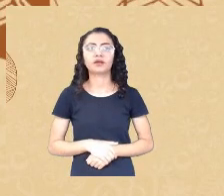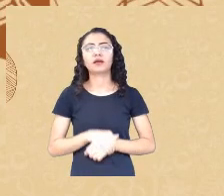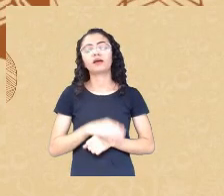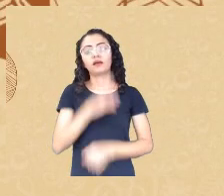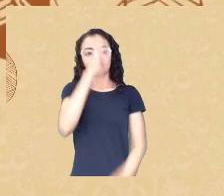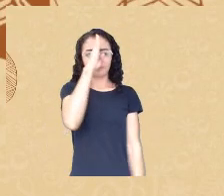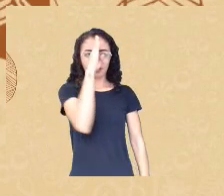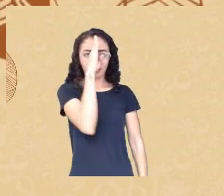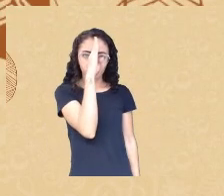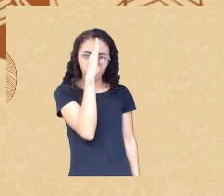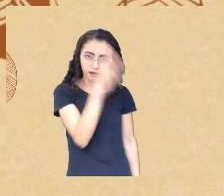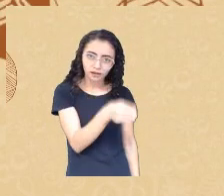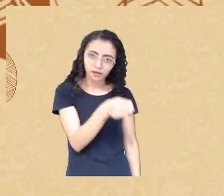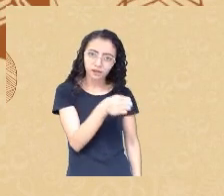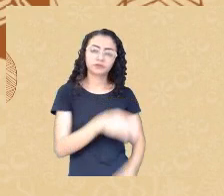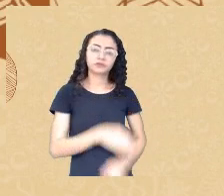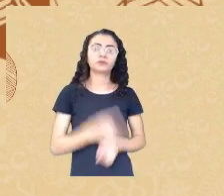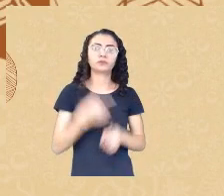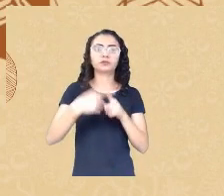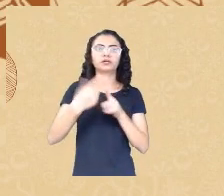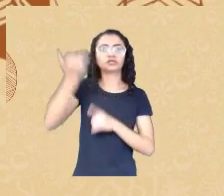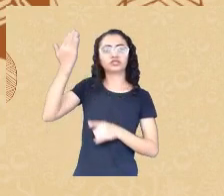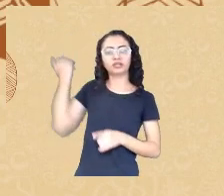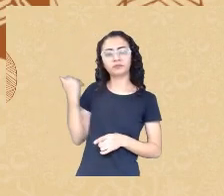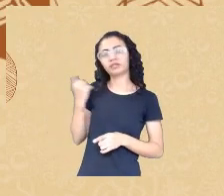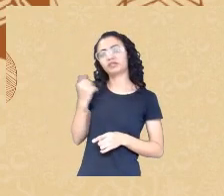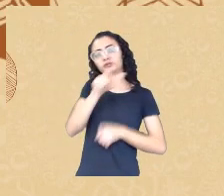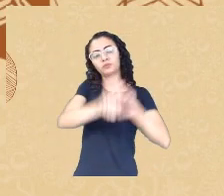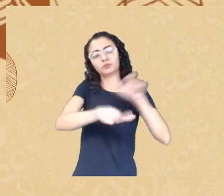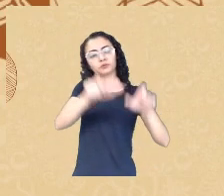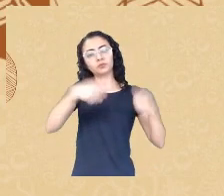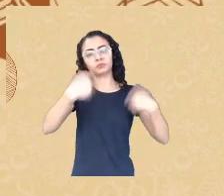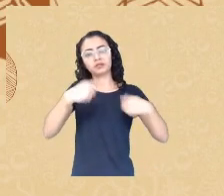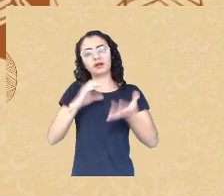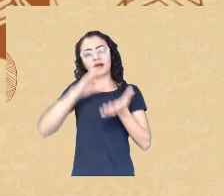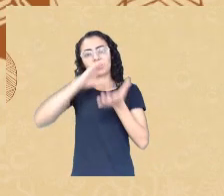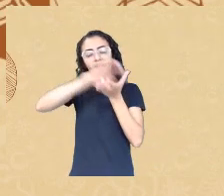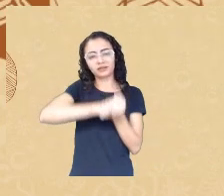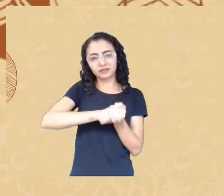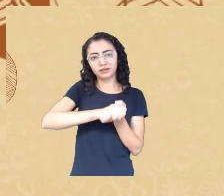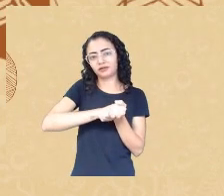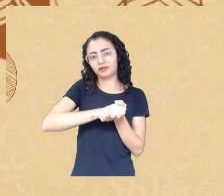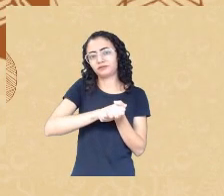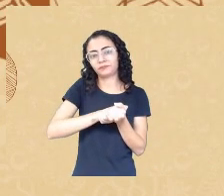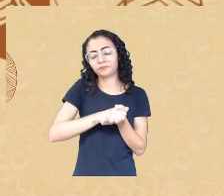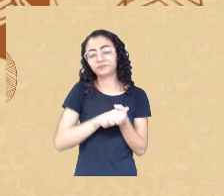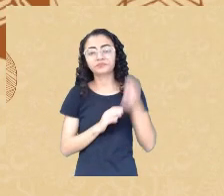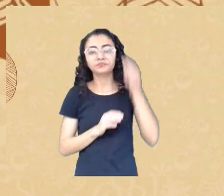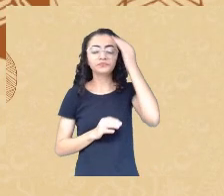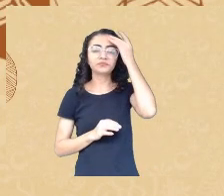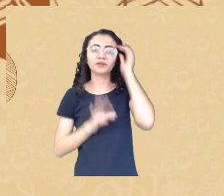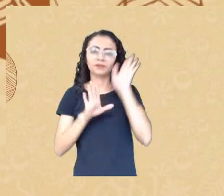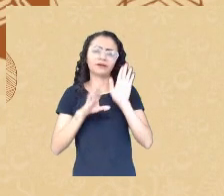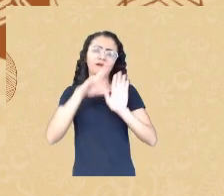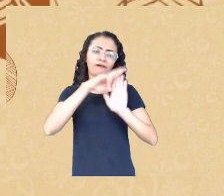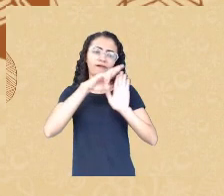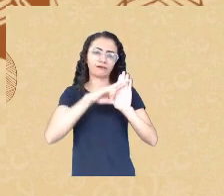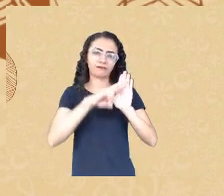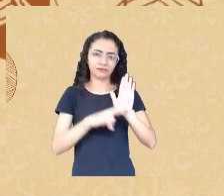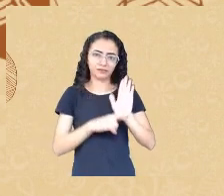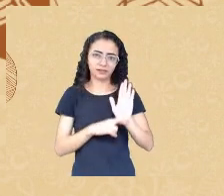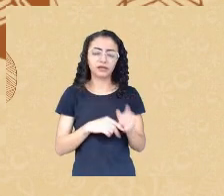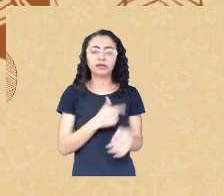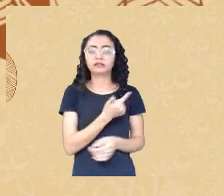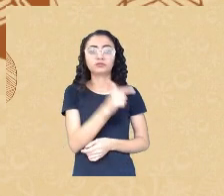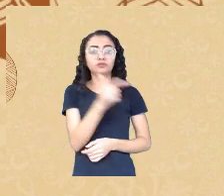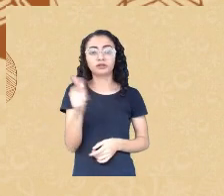que estivesse casado não precisava ninguém precisava falar da vida individual de cada um mas era a norma que não tenham deficiências que